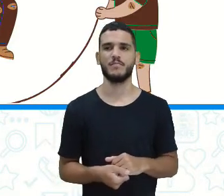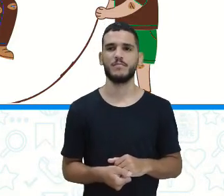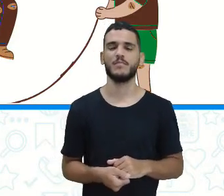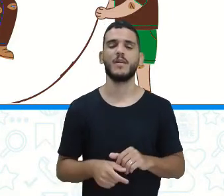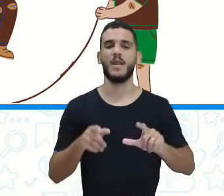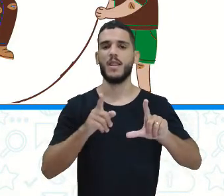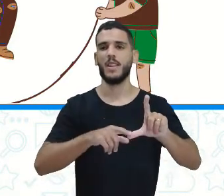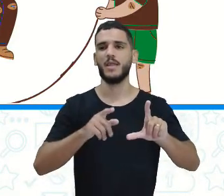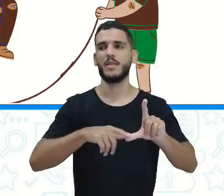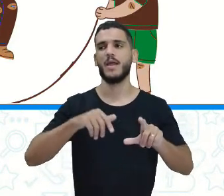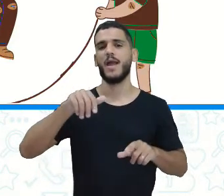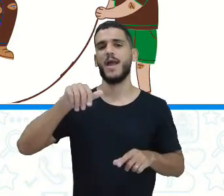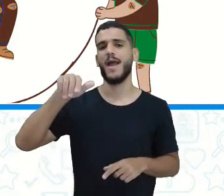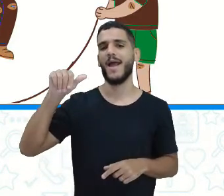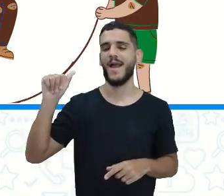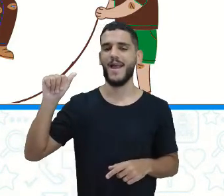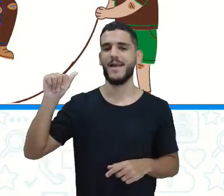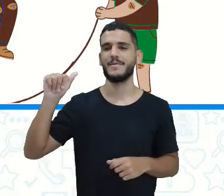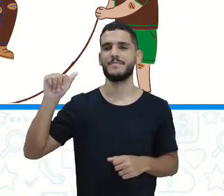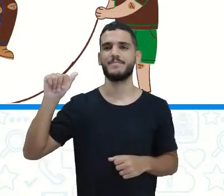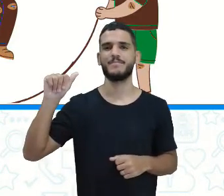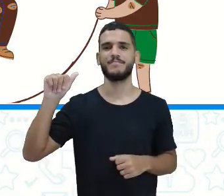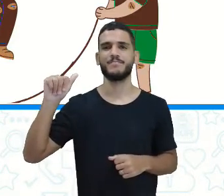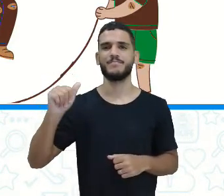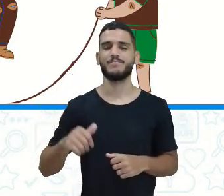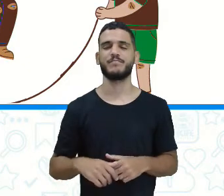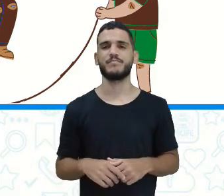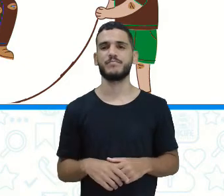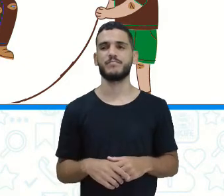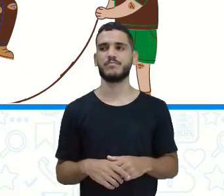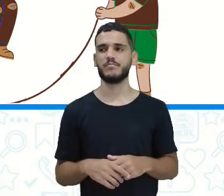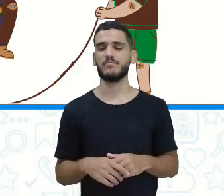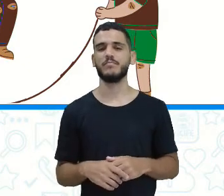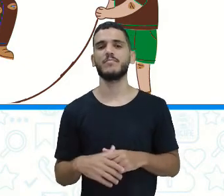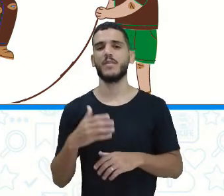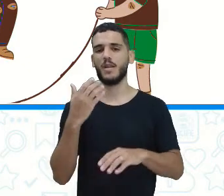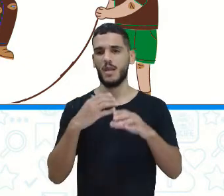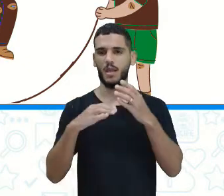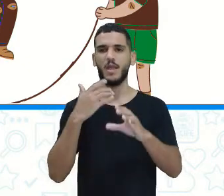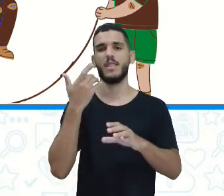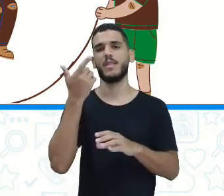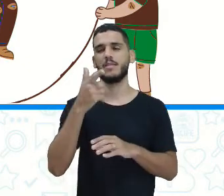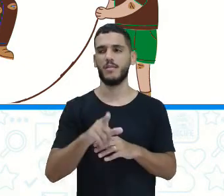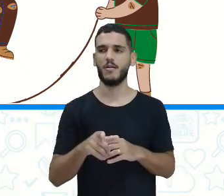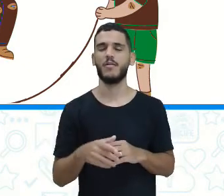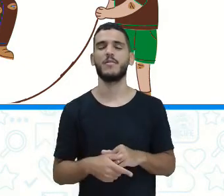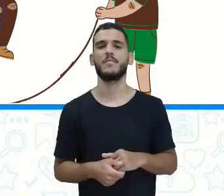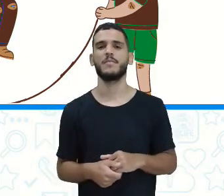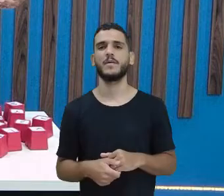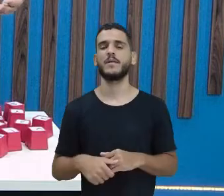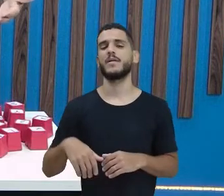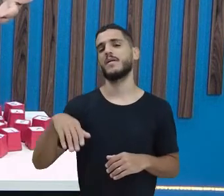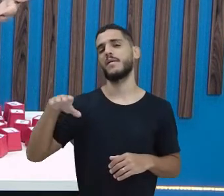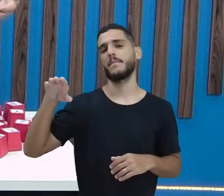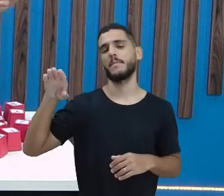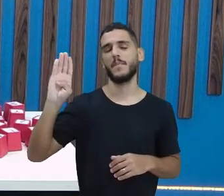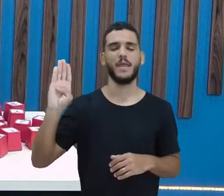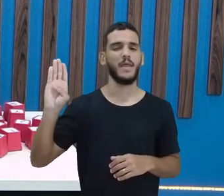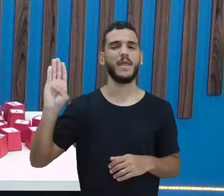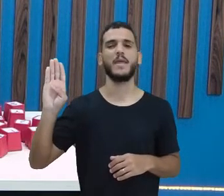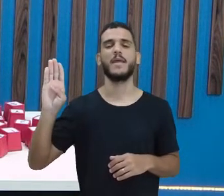A. Estou mostrando a letrinha A. Aí, canta de novo. Aí, vai dizendo letra B.